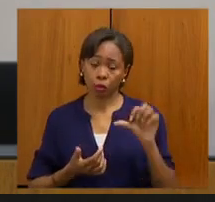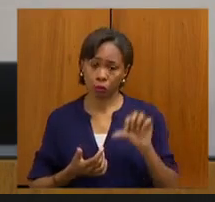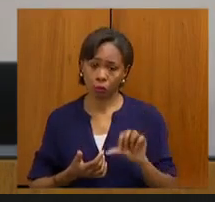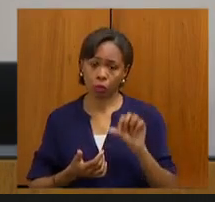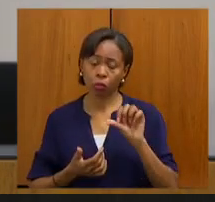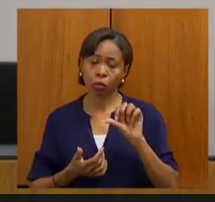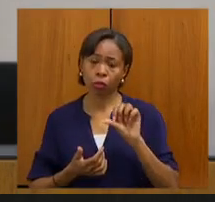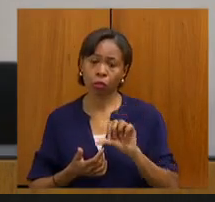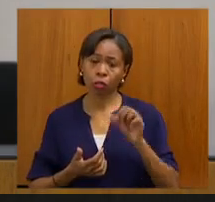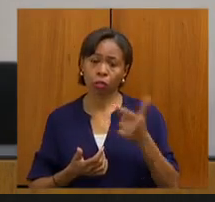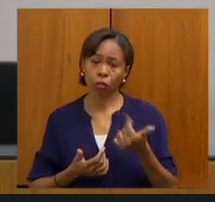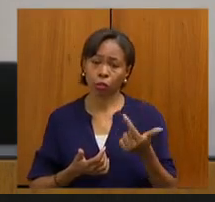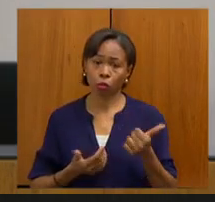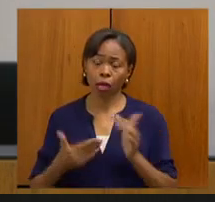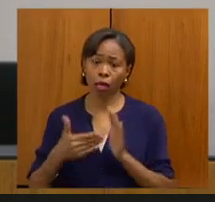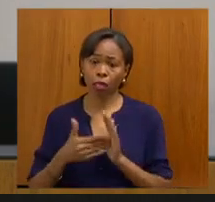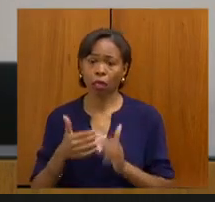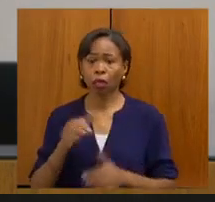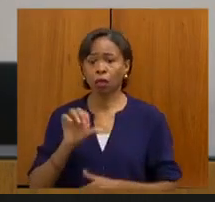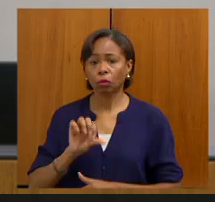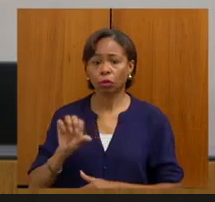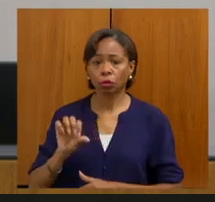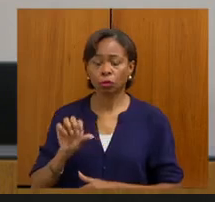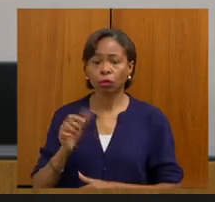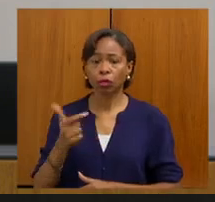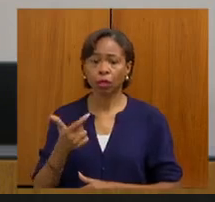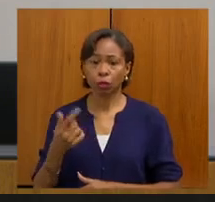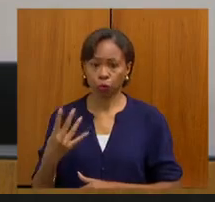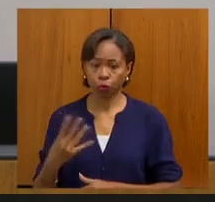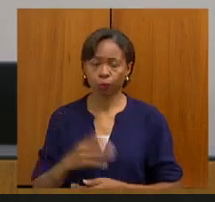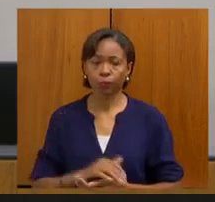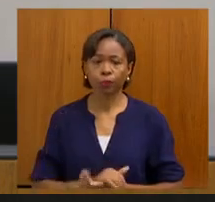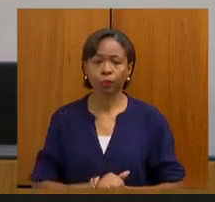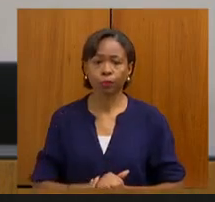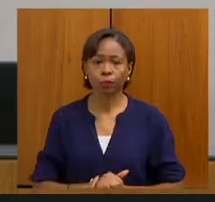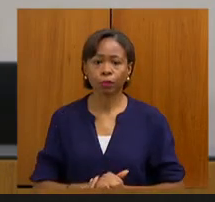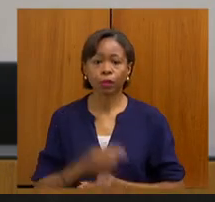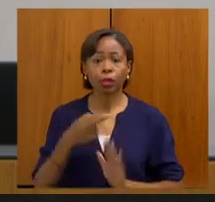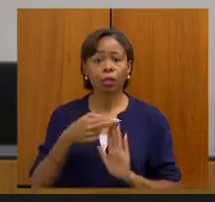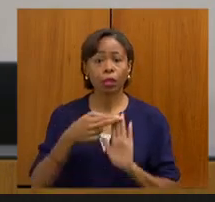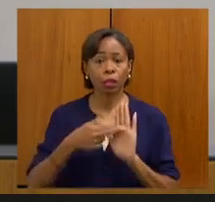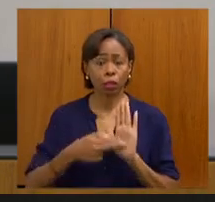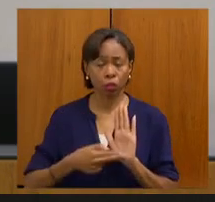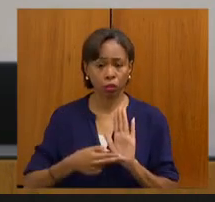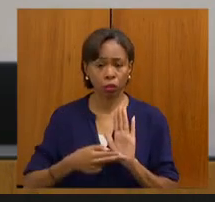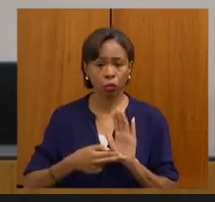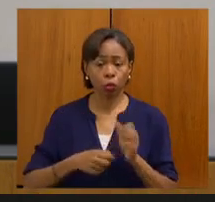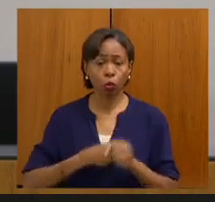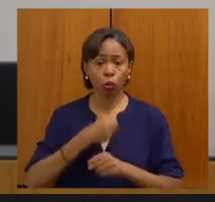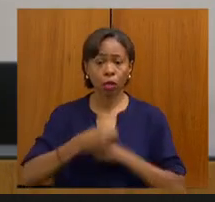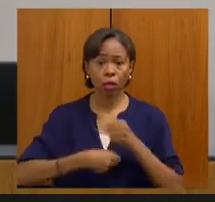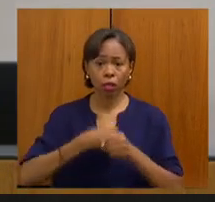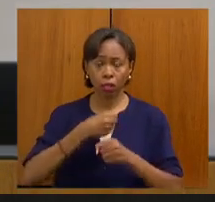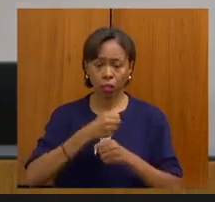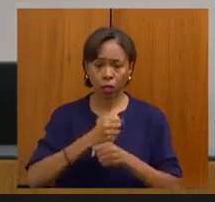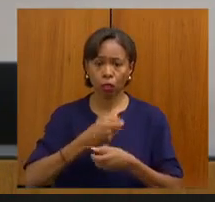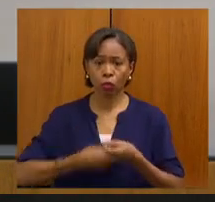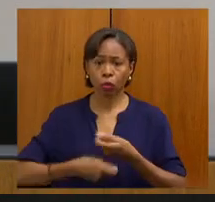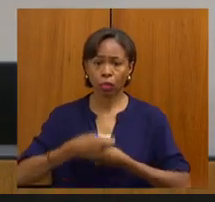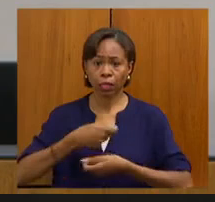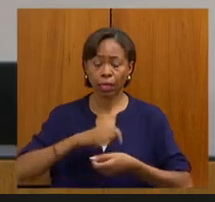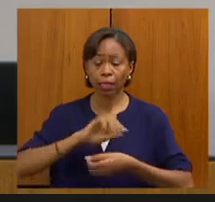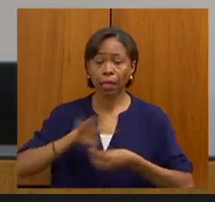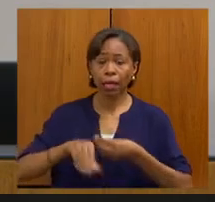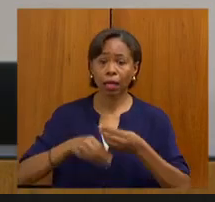2021 e 2022. E encaminhando o relatório anual de gestão de 2021, em cumprimento à Lei